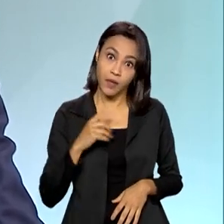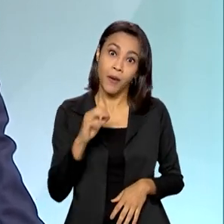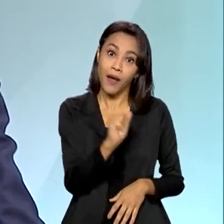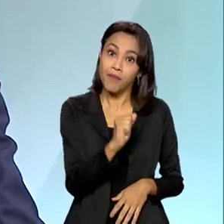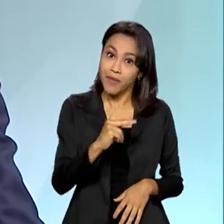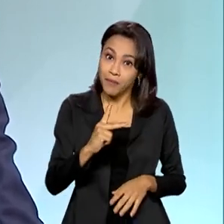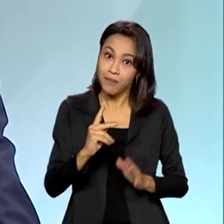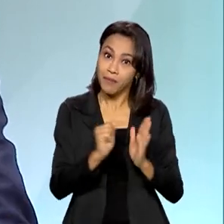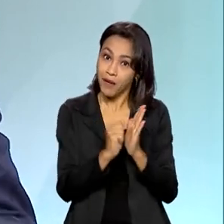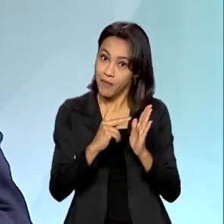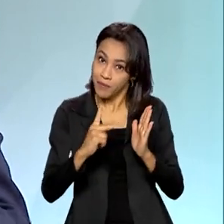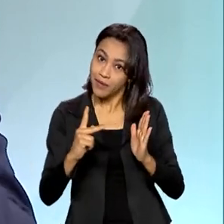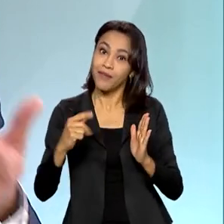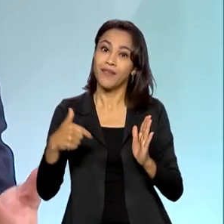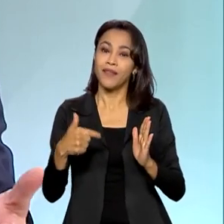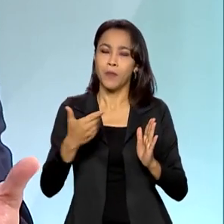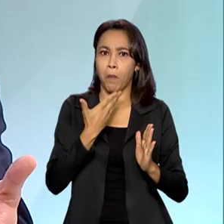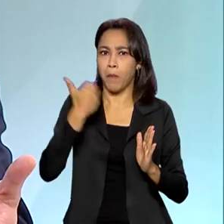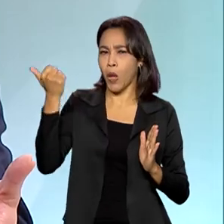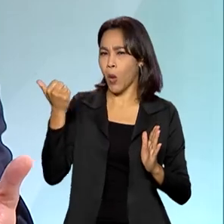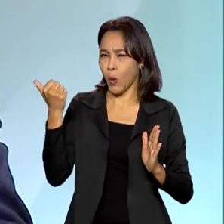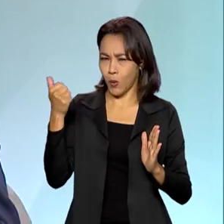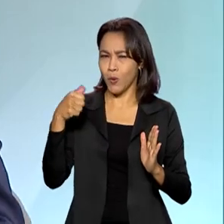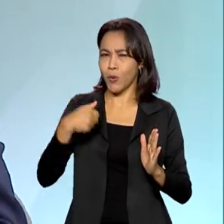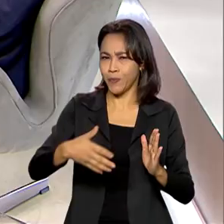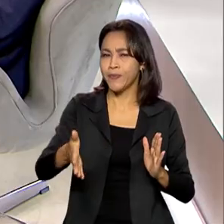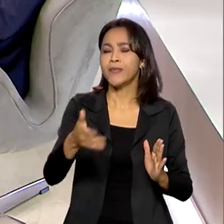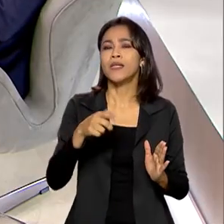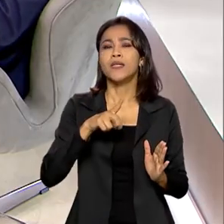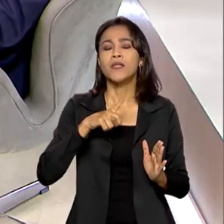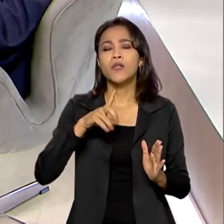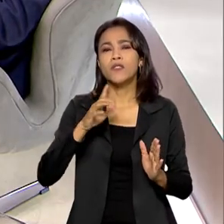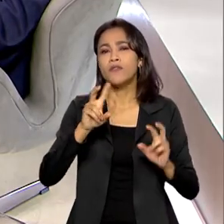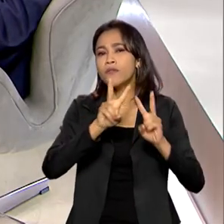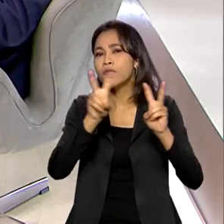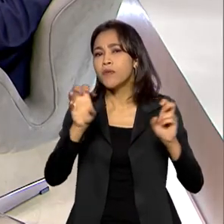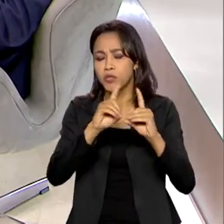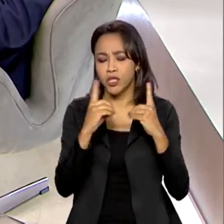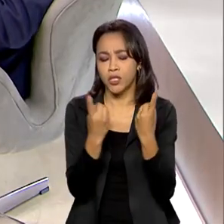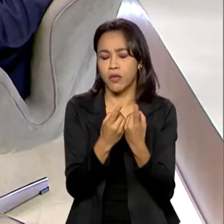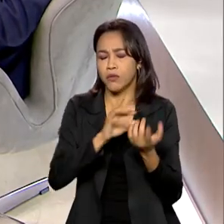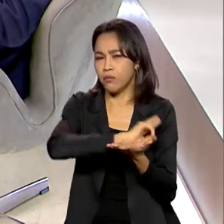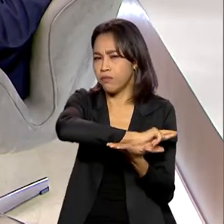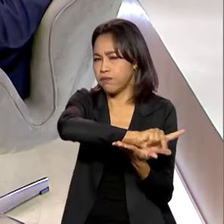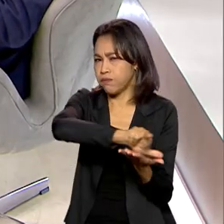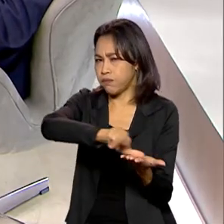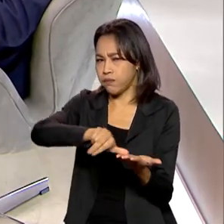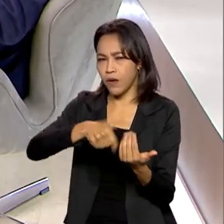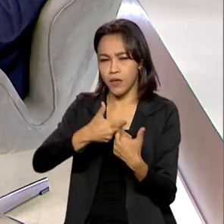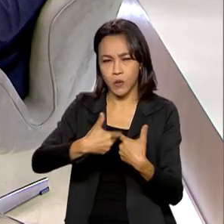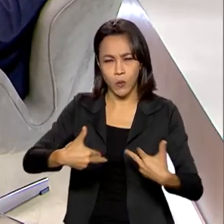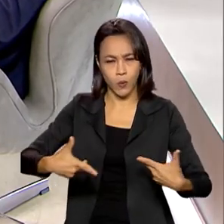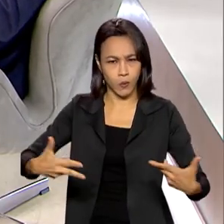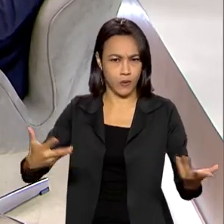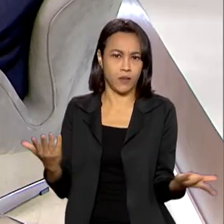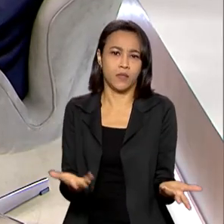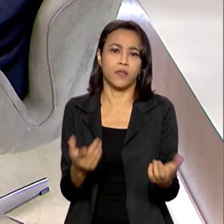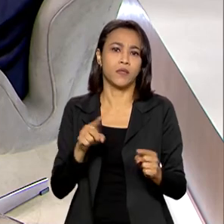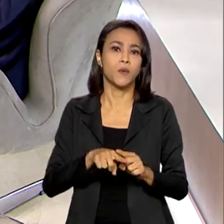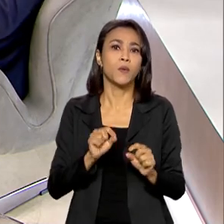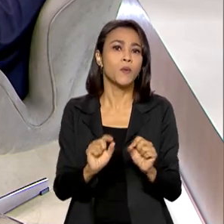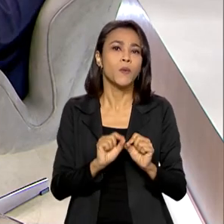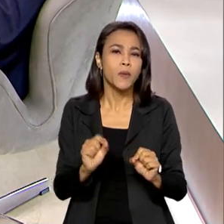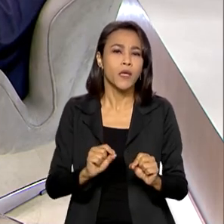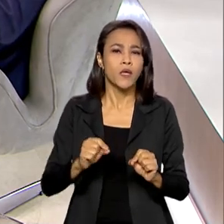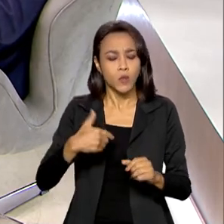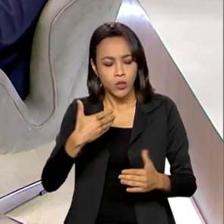mercado, mas quando a gente fala em transformação digital, Roberto, nós estamos falando de muitas coisas dentro de uma companhia do porte do Banco do Brasil. Digitização